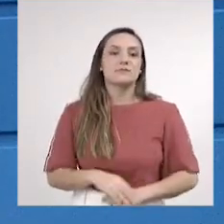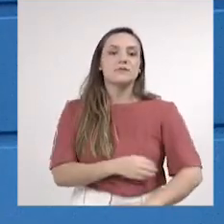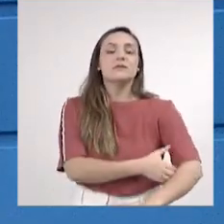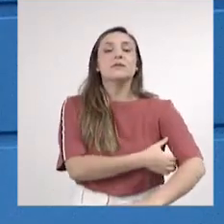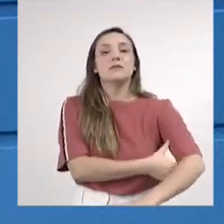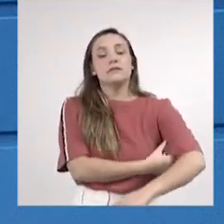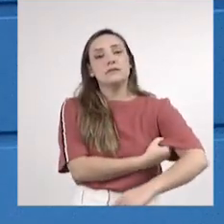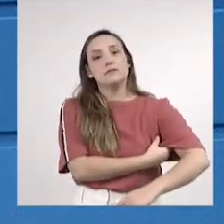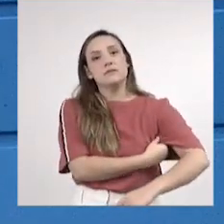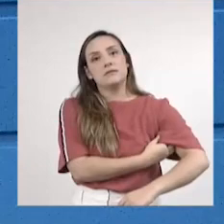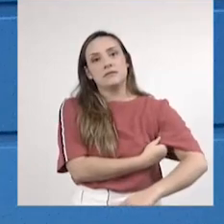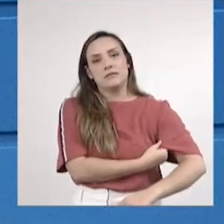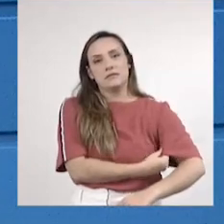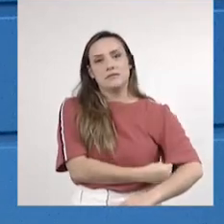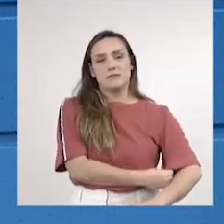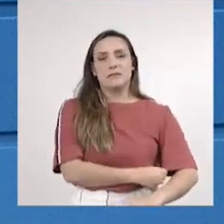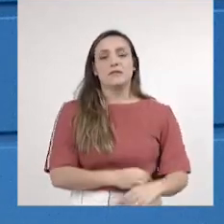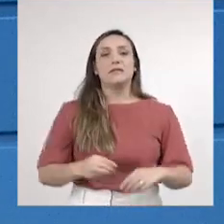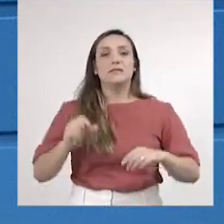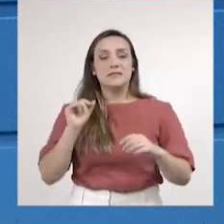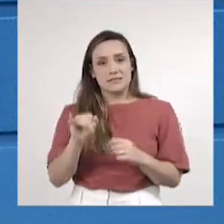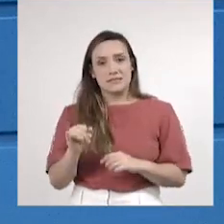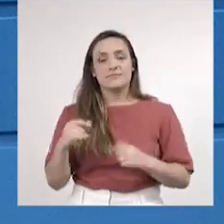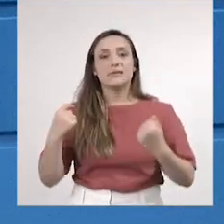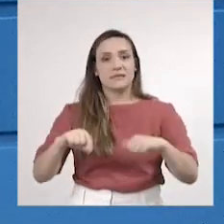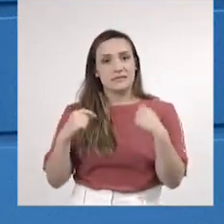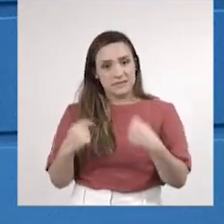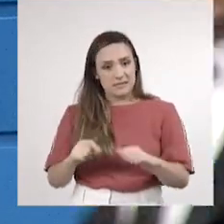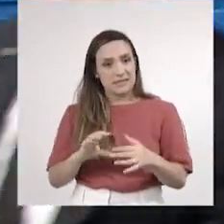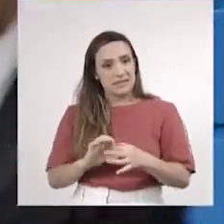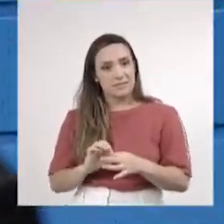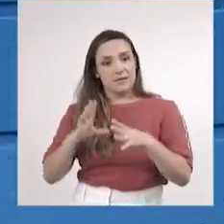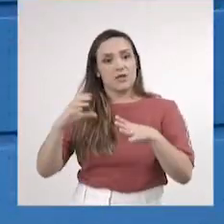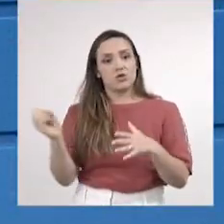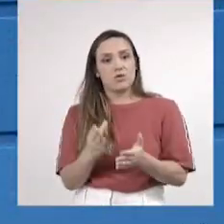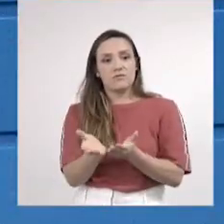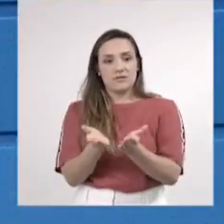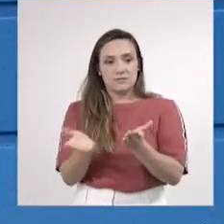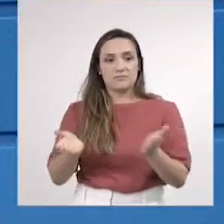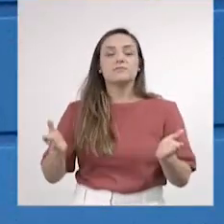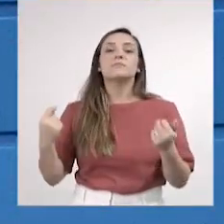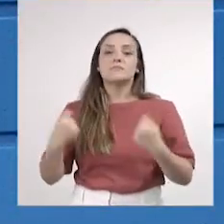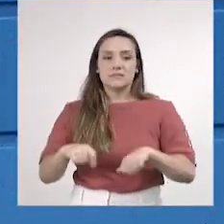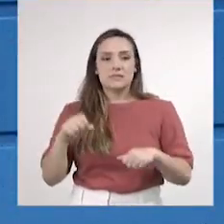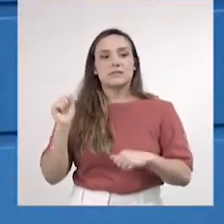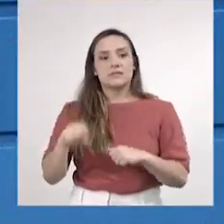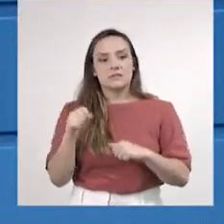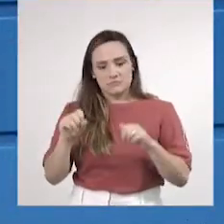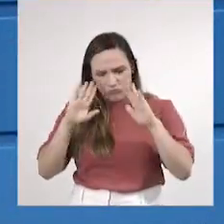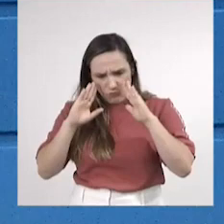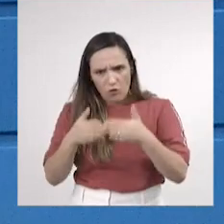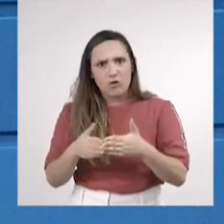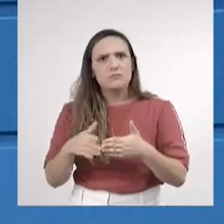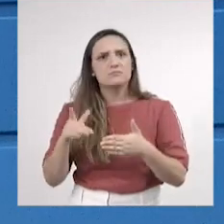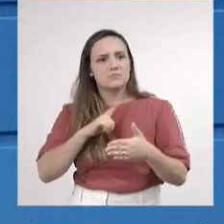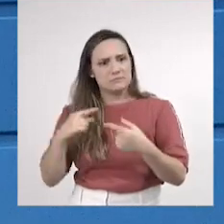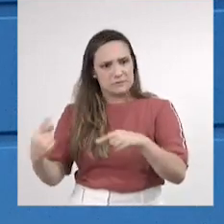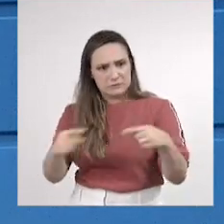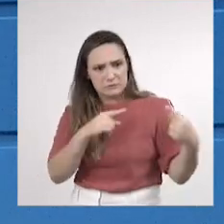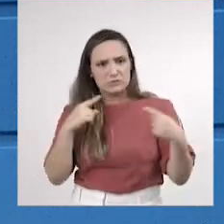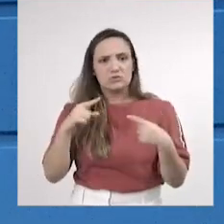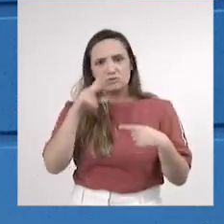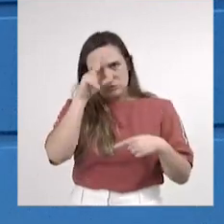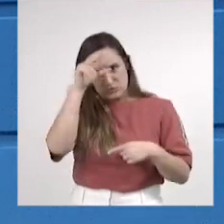legislativa para essa nova licitação, nós temos que entrar de cabeça e fazer uma discussão